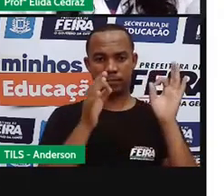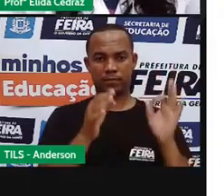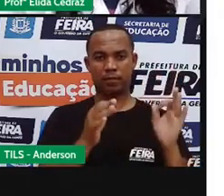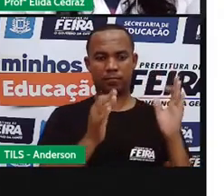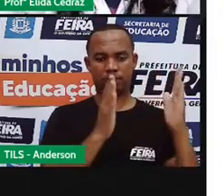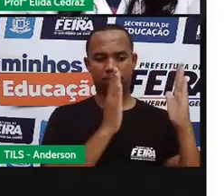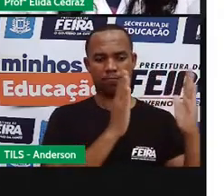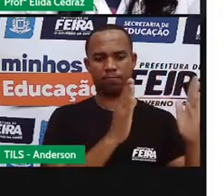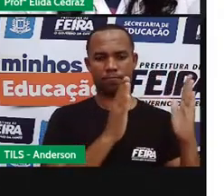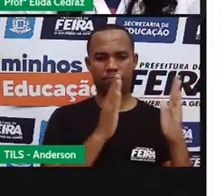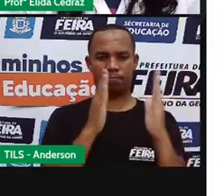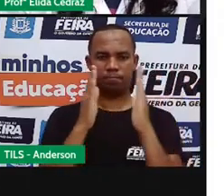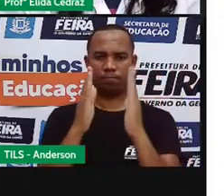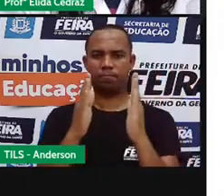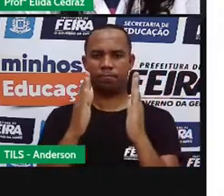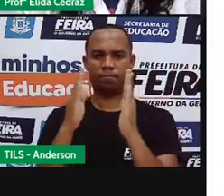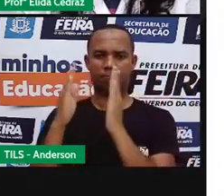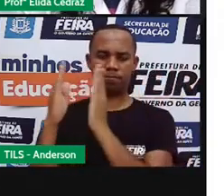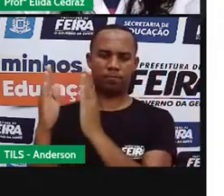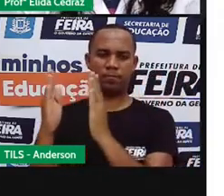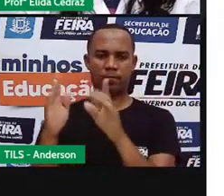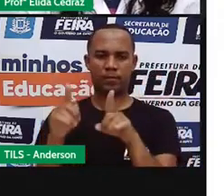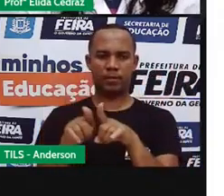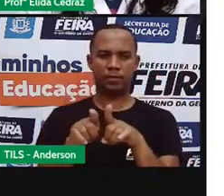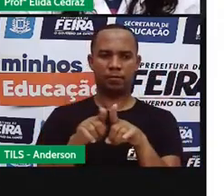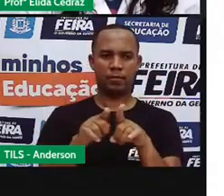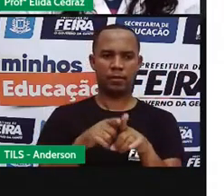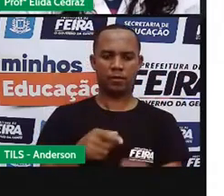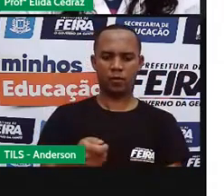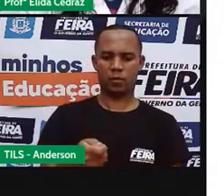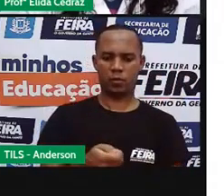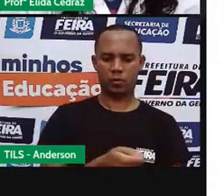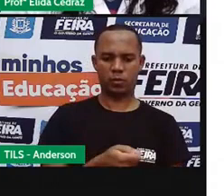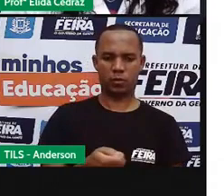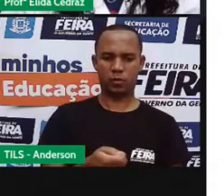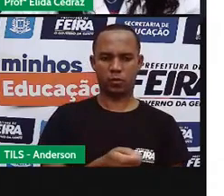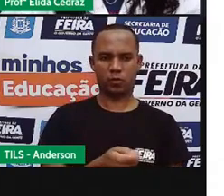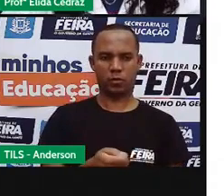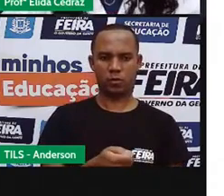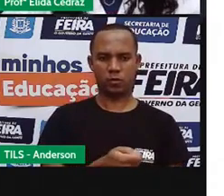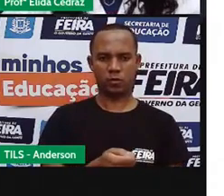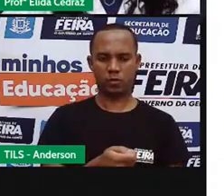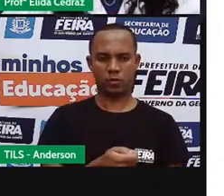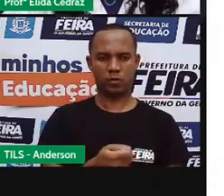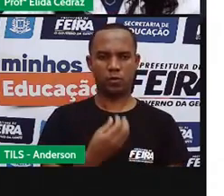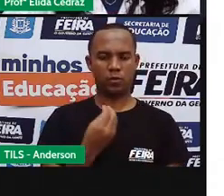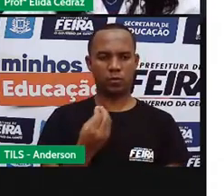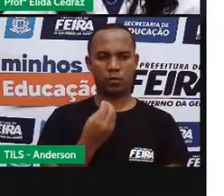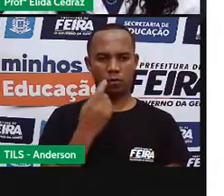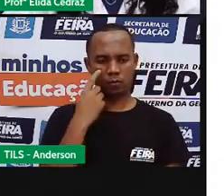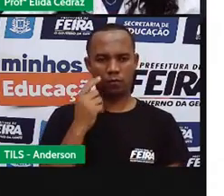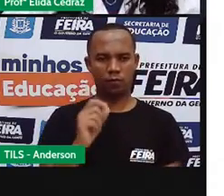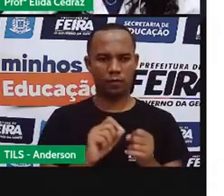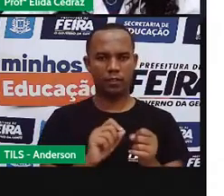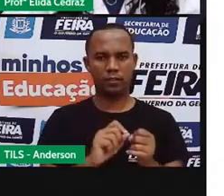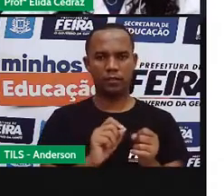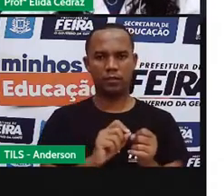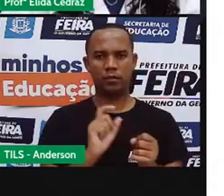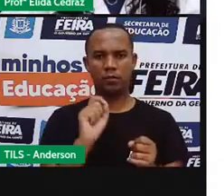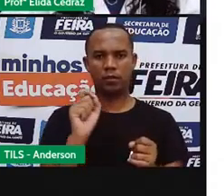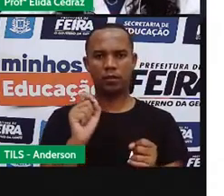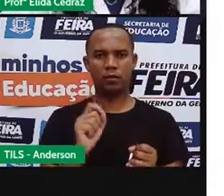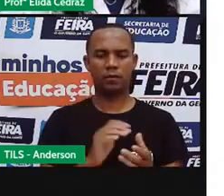tem que ficar uma de frente para a outra. Uma com a lanterna e a outra com o papel. Aí o que ele vai fazer? Vai ligar a